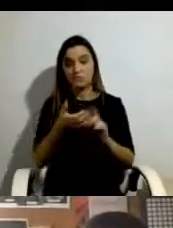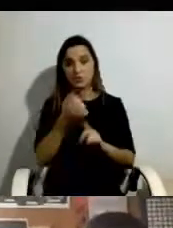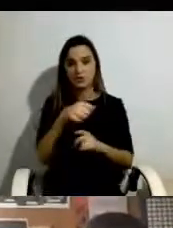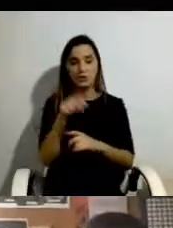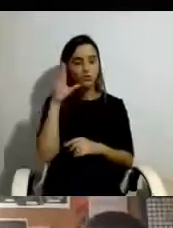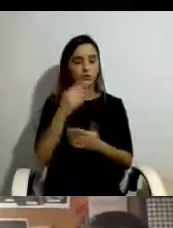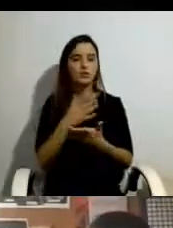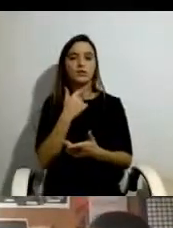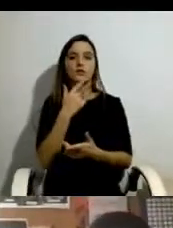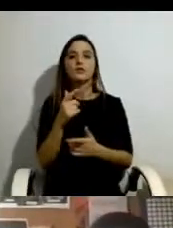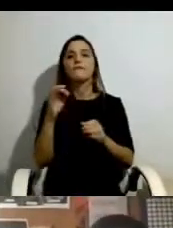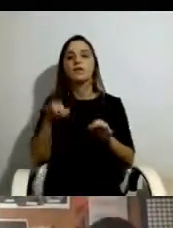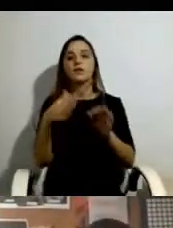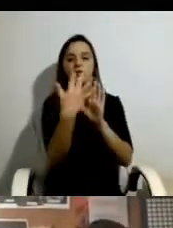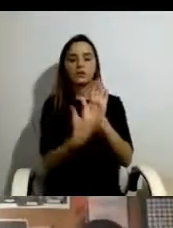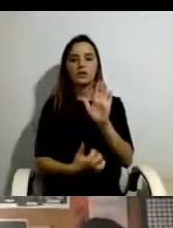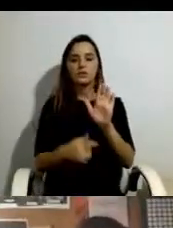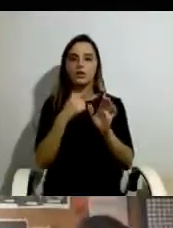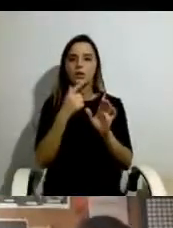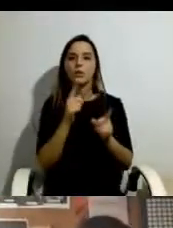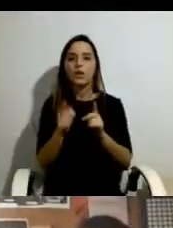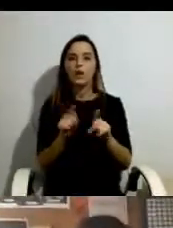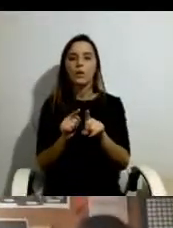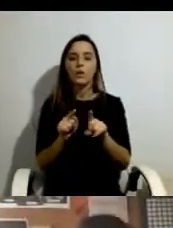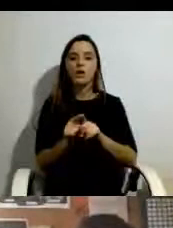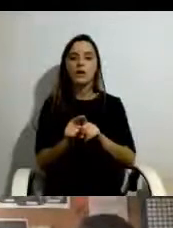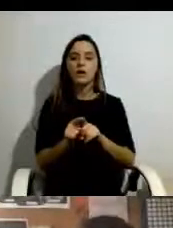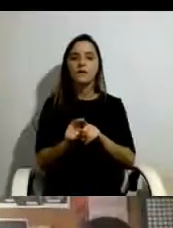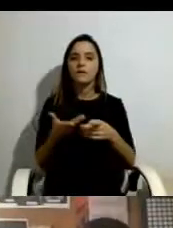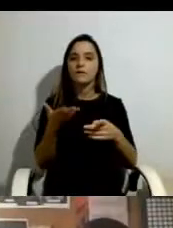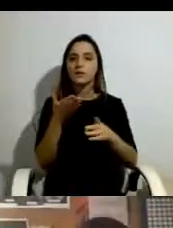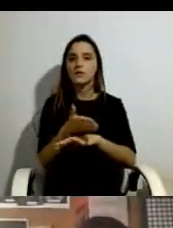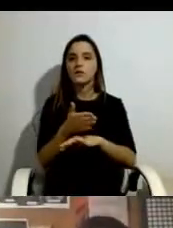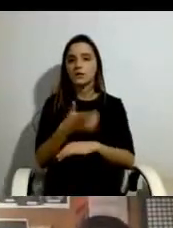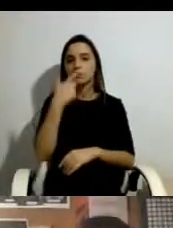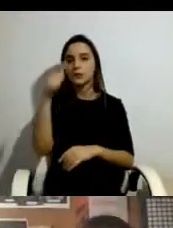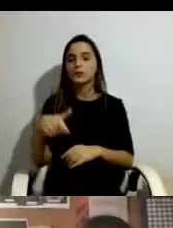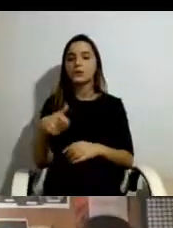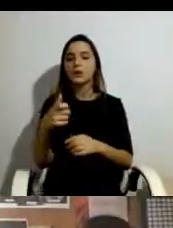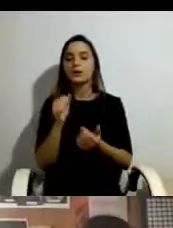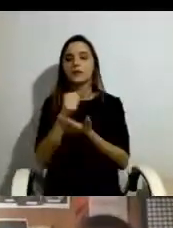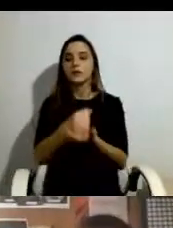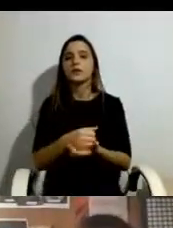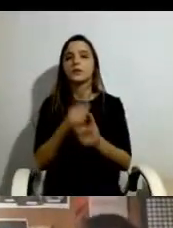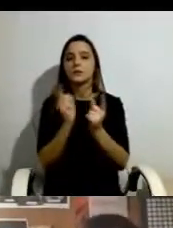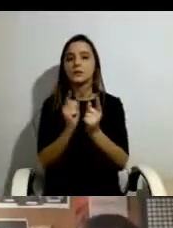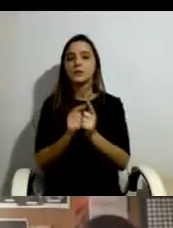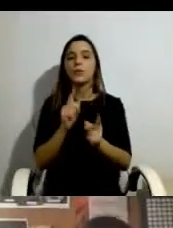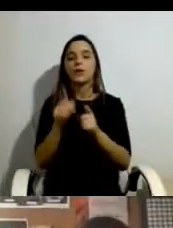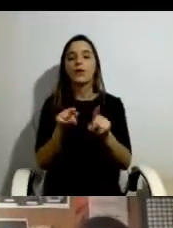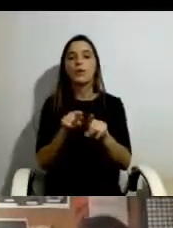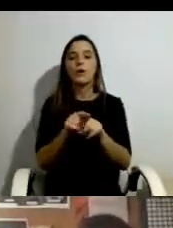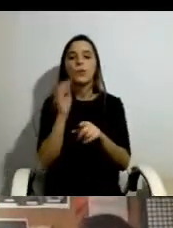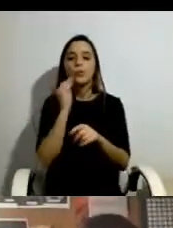destrato relata de facto o que é, por exemplo, a intervenção da assistente pessoal numa dinâmica conjugal e na partilha de